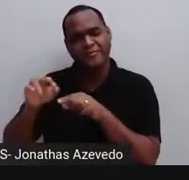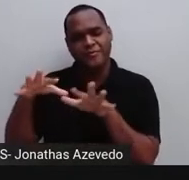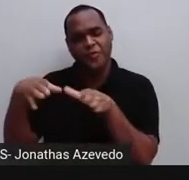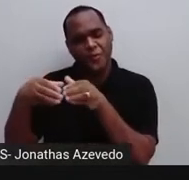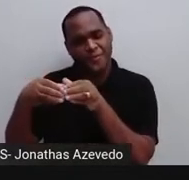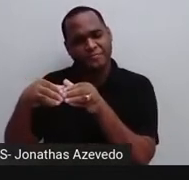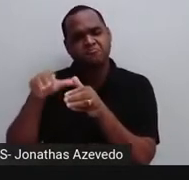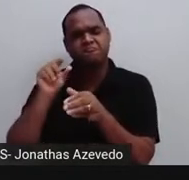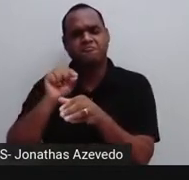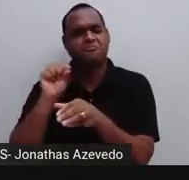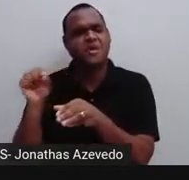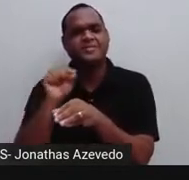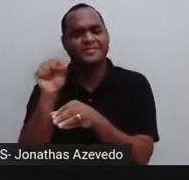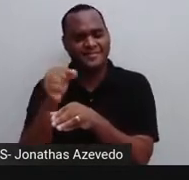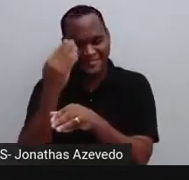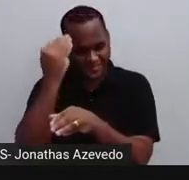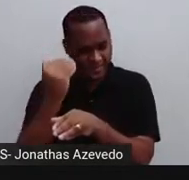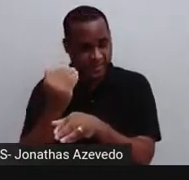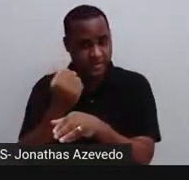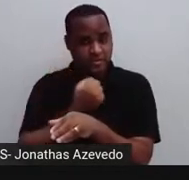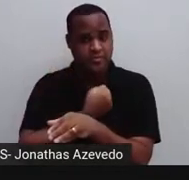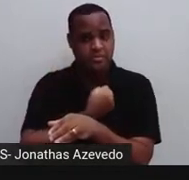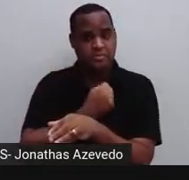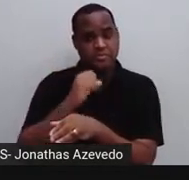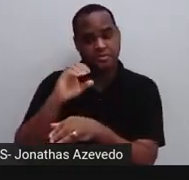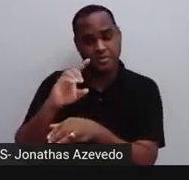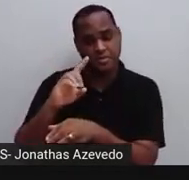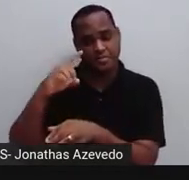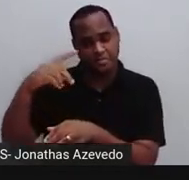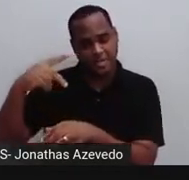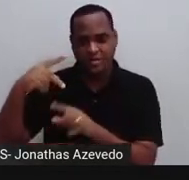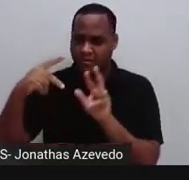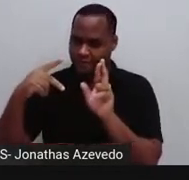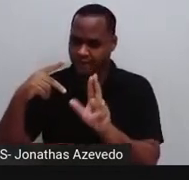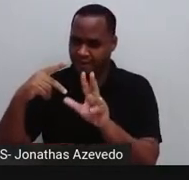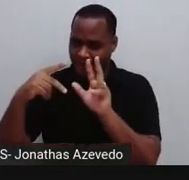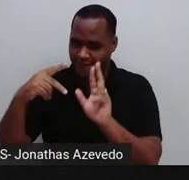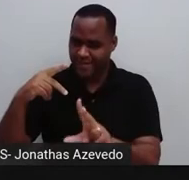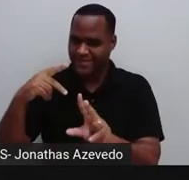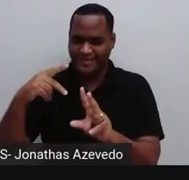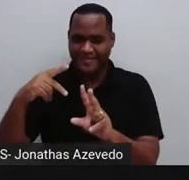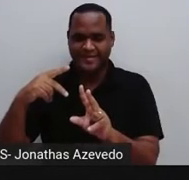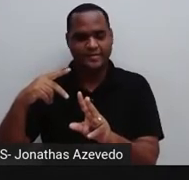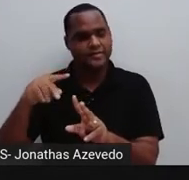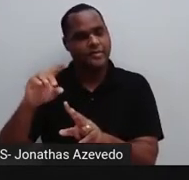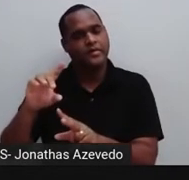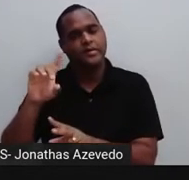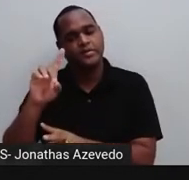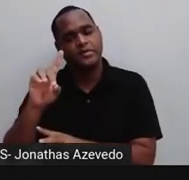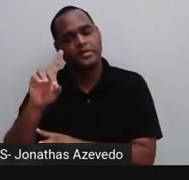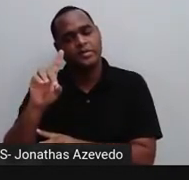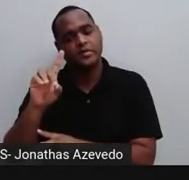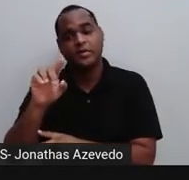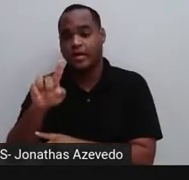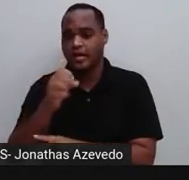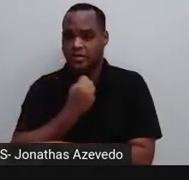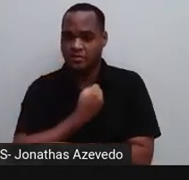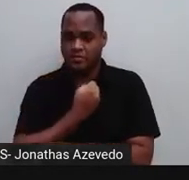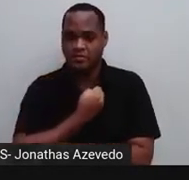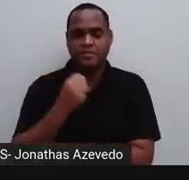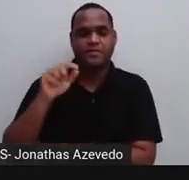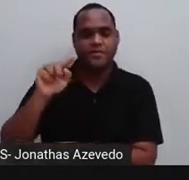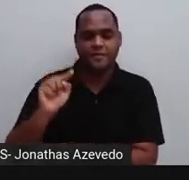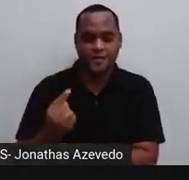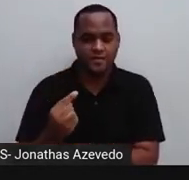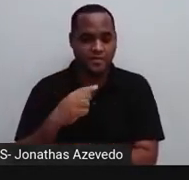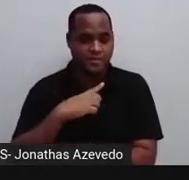números né que são as dízimas não periódicas tá dízima é um número que tem vírgula e depois da